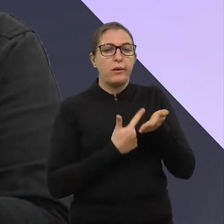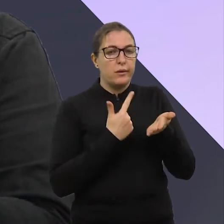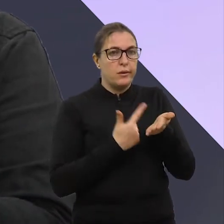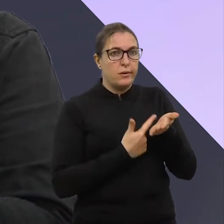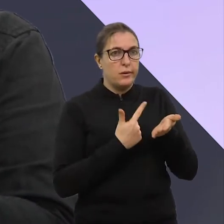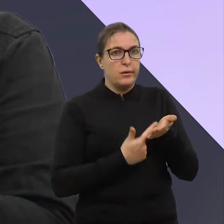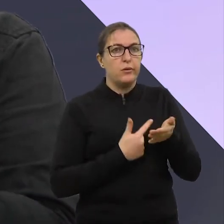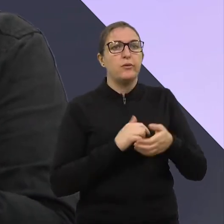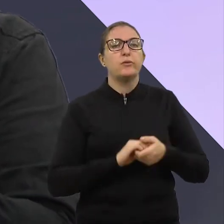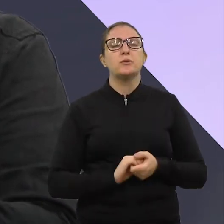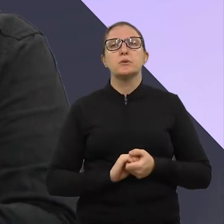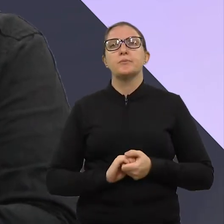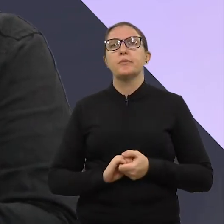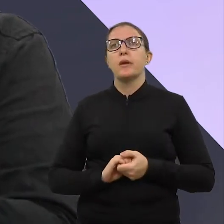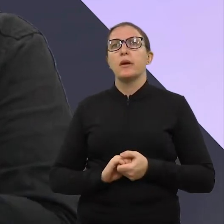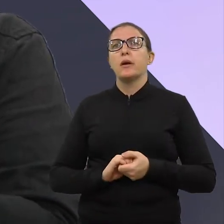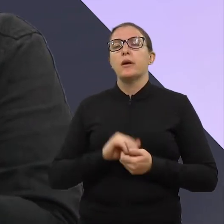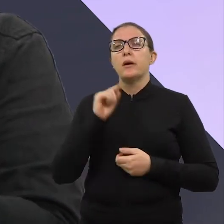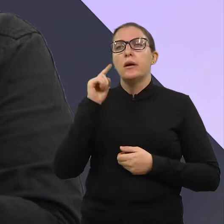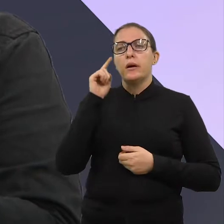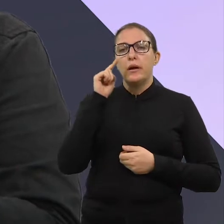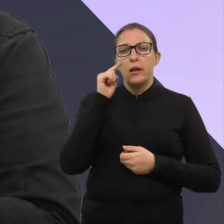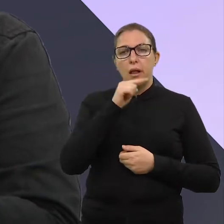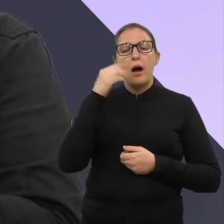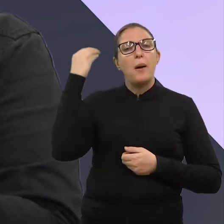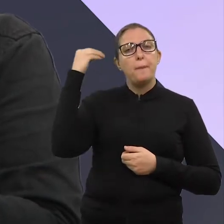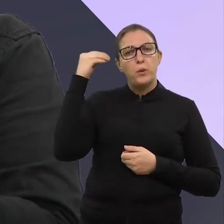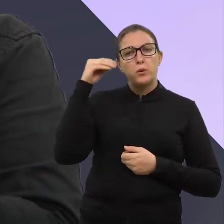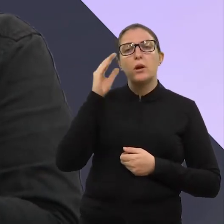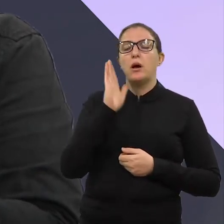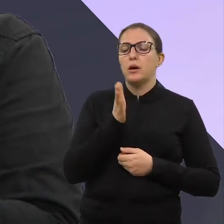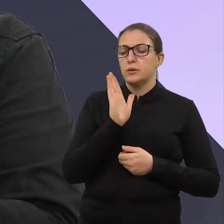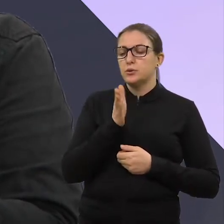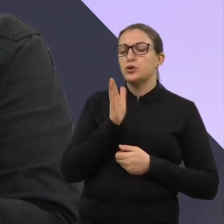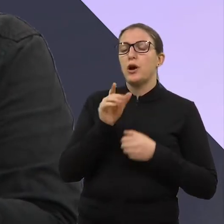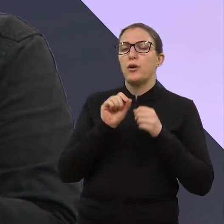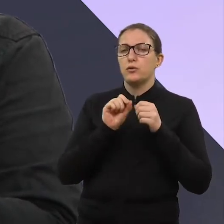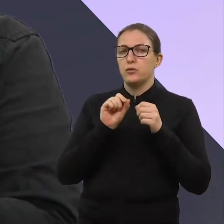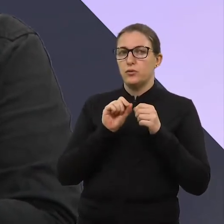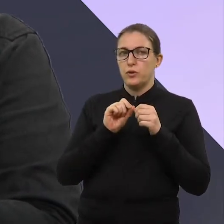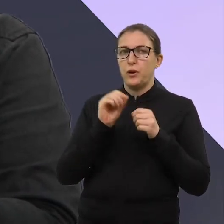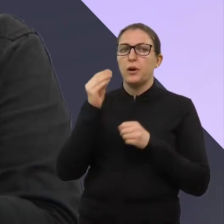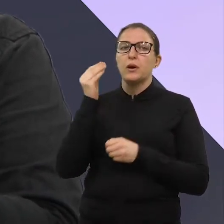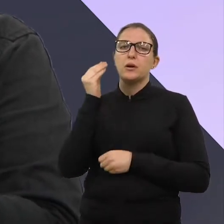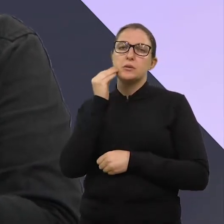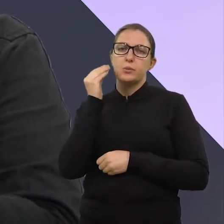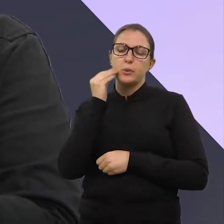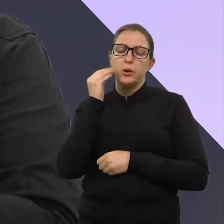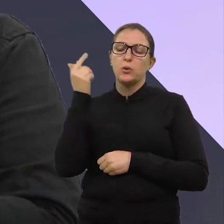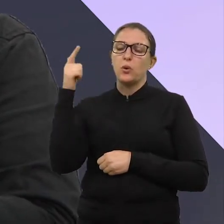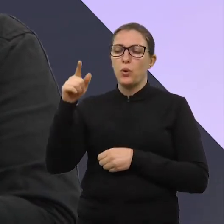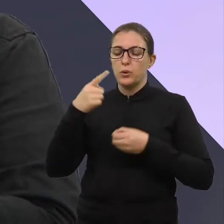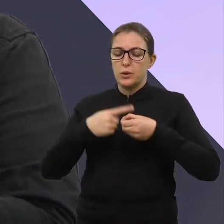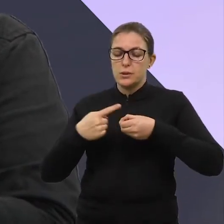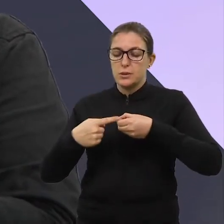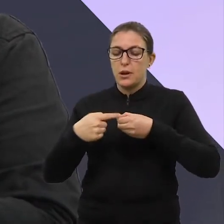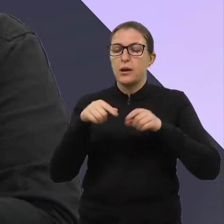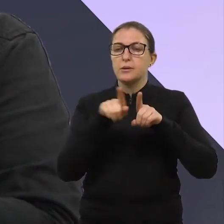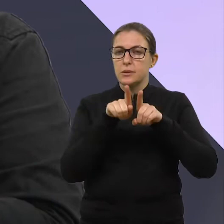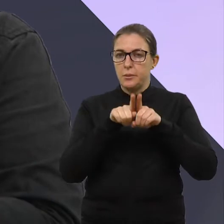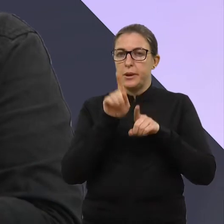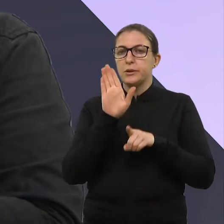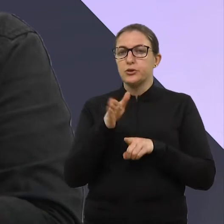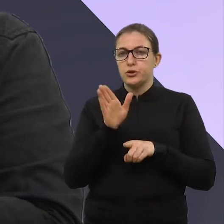sabe, Porto Alegre já testou outras cidades importantes, as cidades menores já testaram a feira virtual,